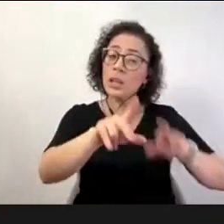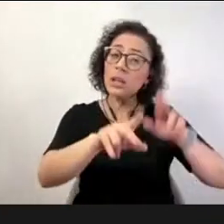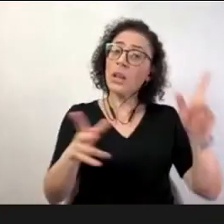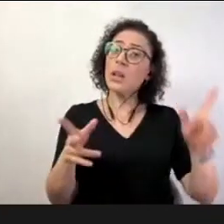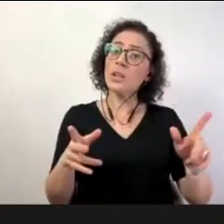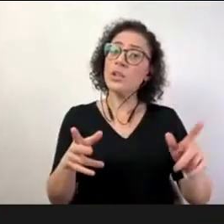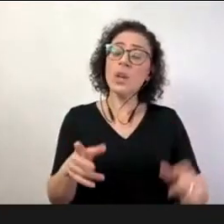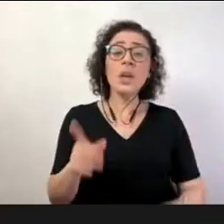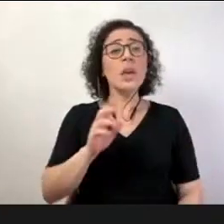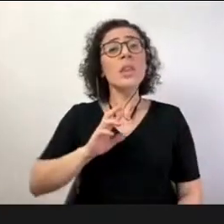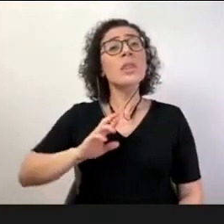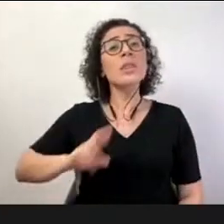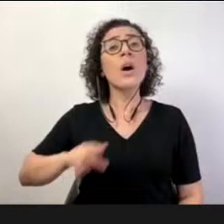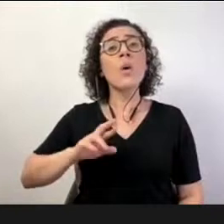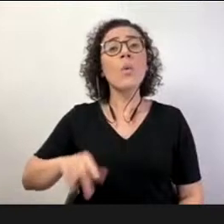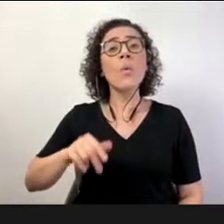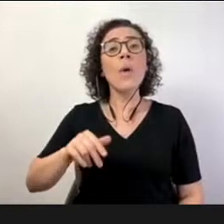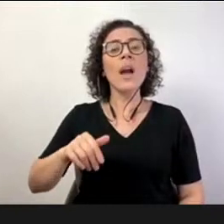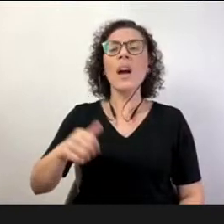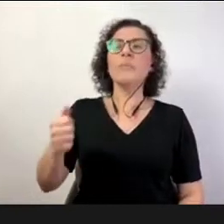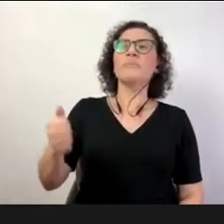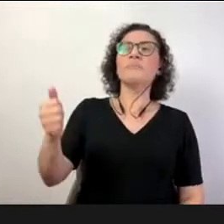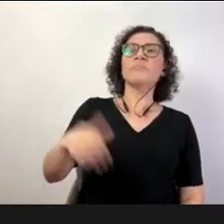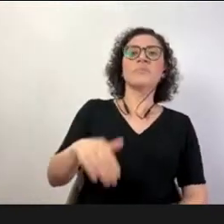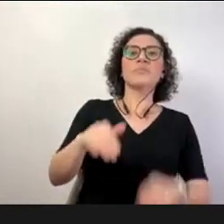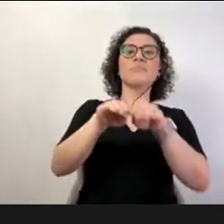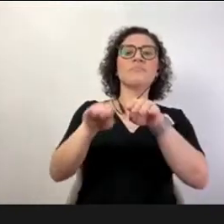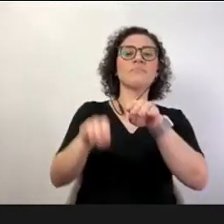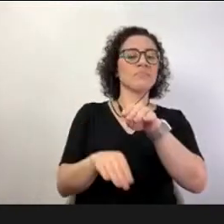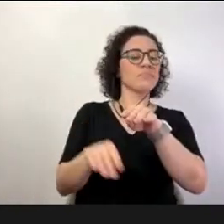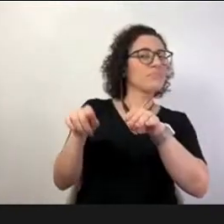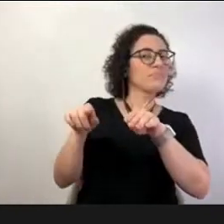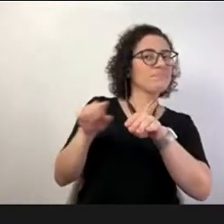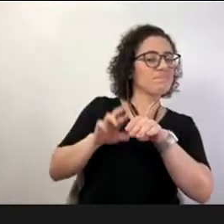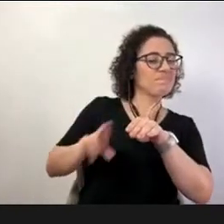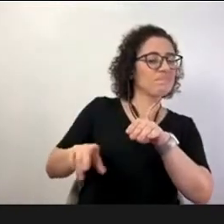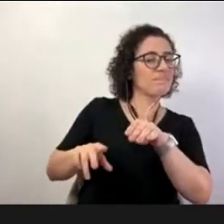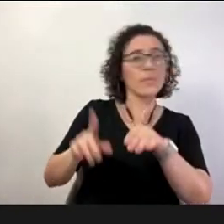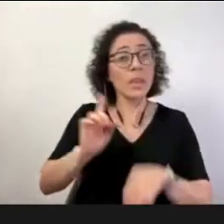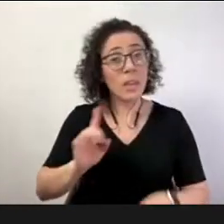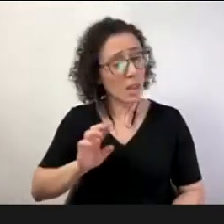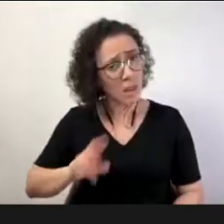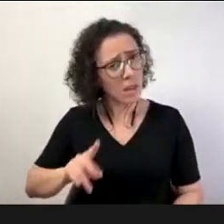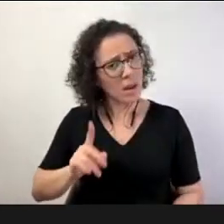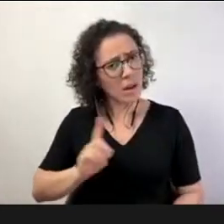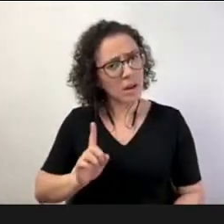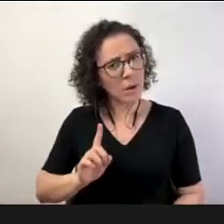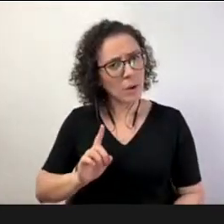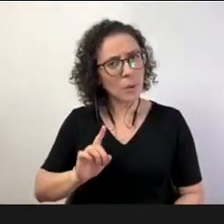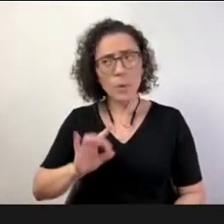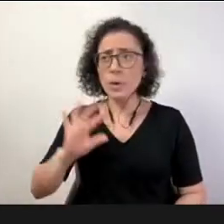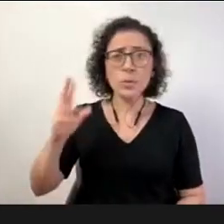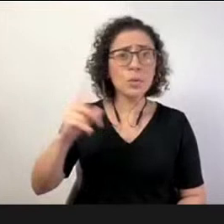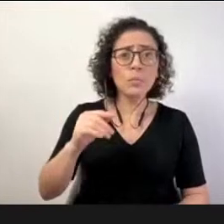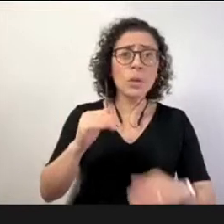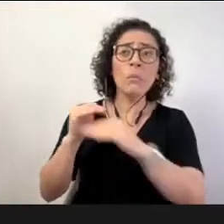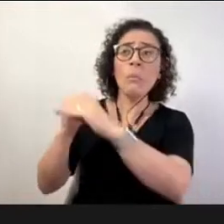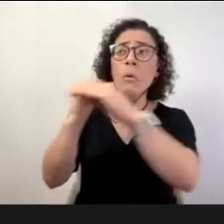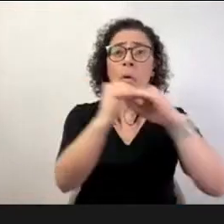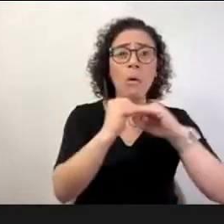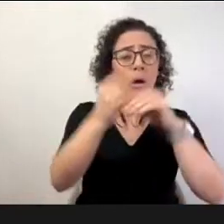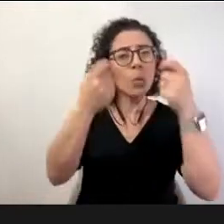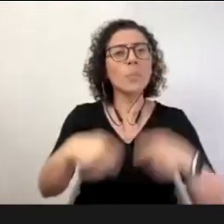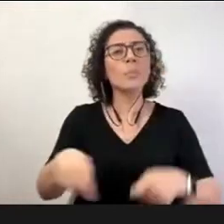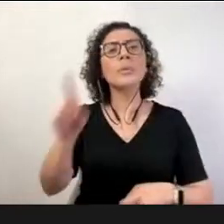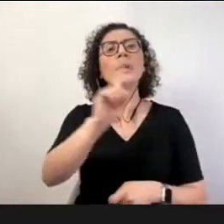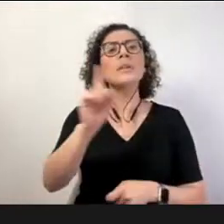diferentes não são menos não são menos humanas não são menos válidas por serem diferentes eu penso que a